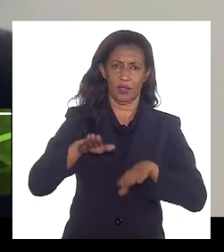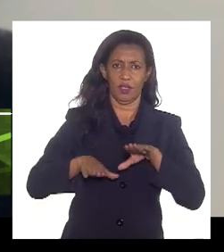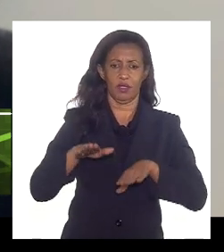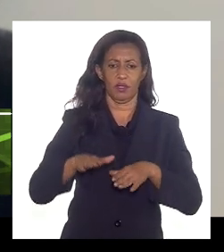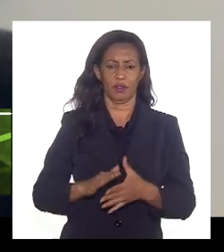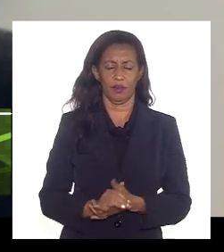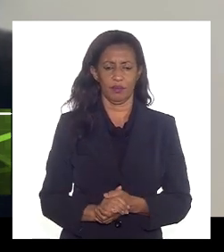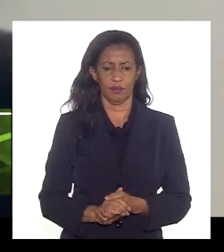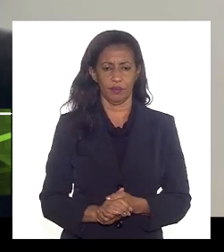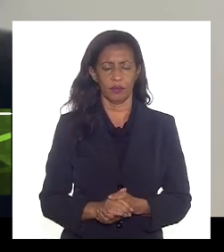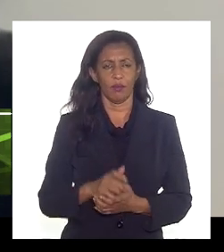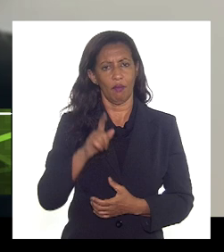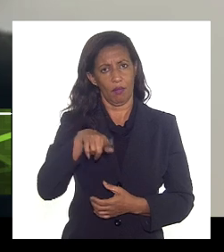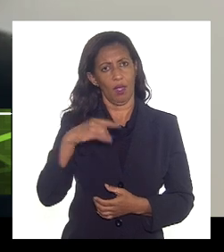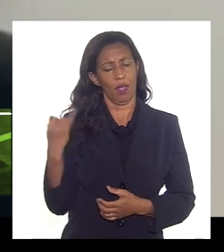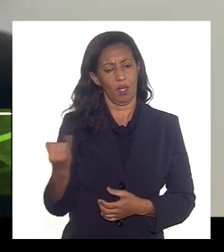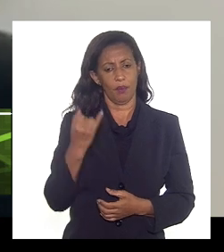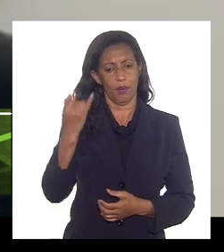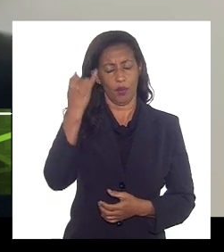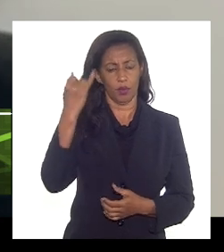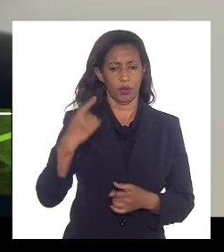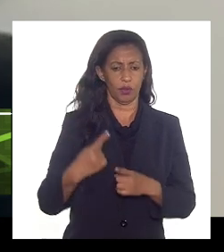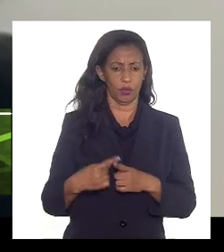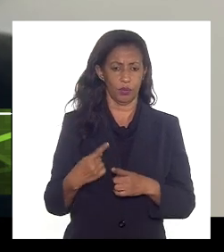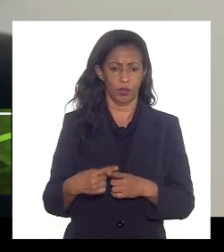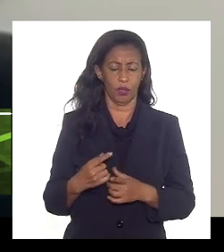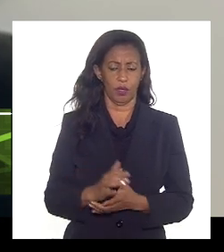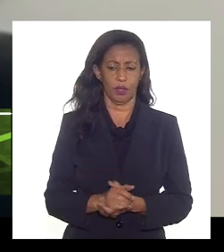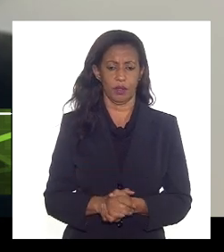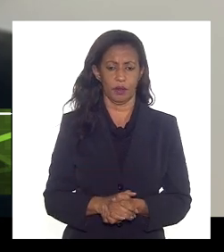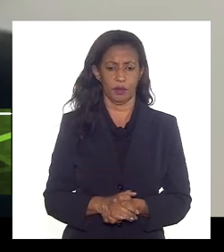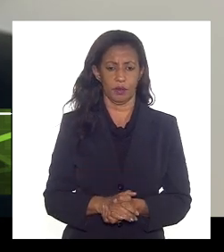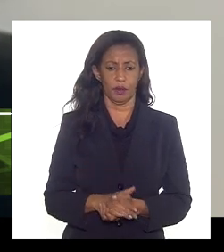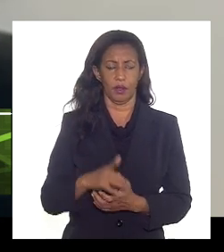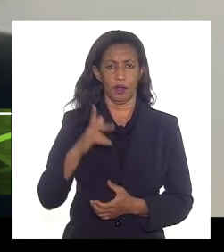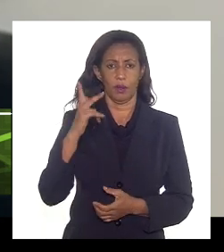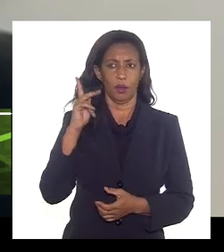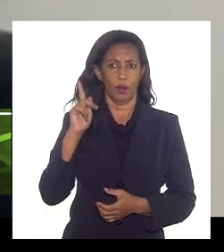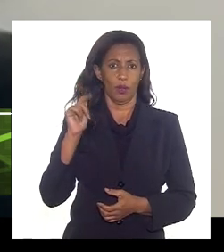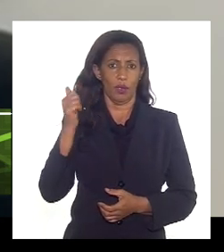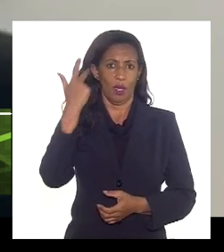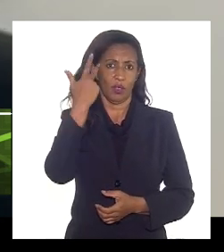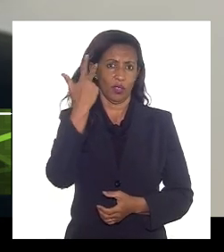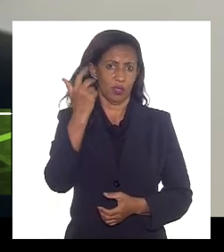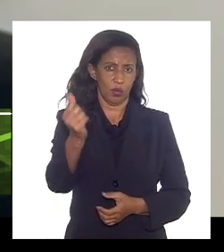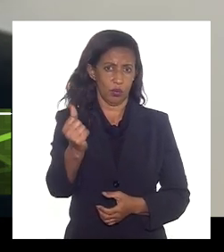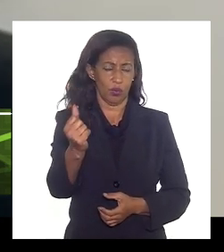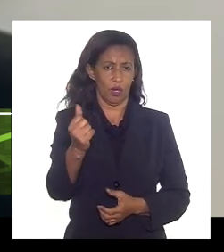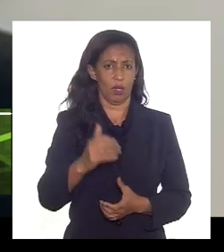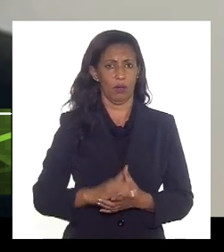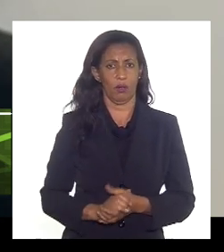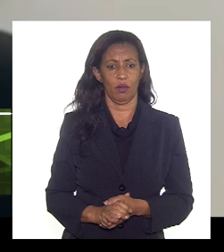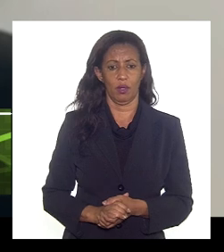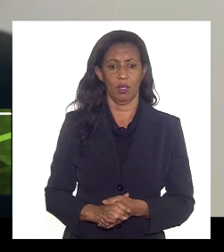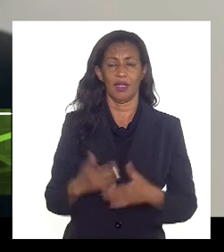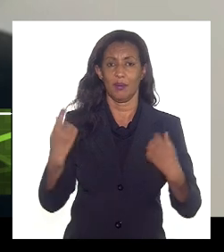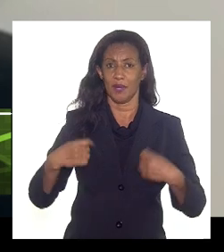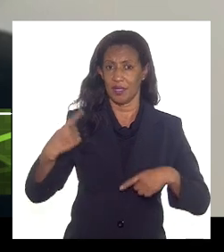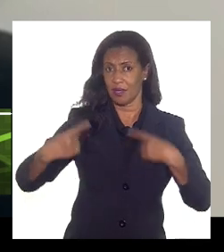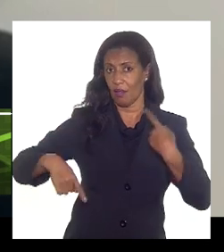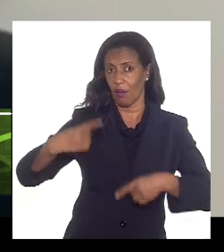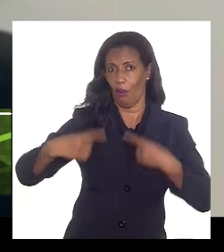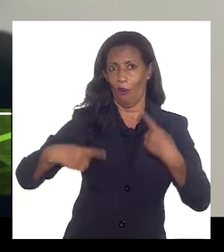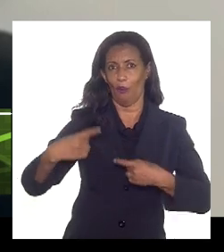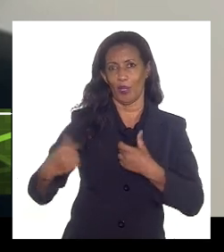isso é uma coisa importante porque para o gás natural poder ter colocação ele tem que competir com